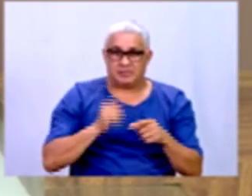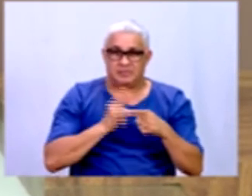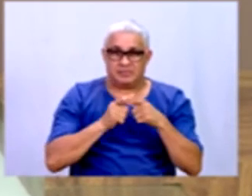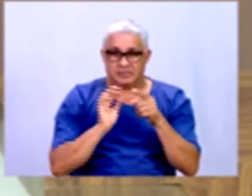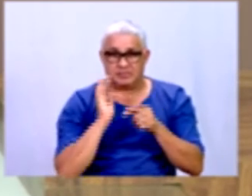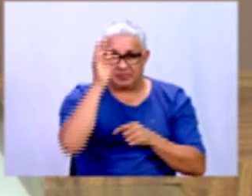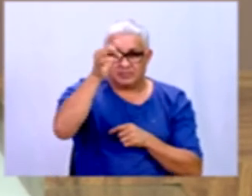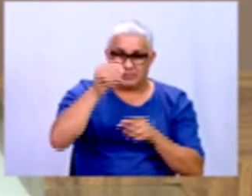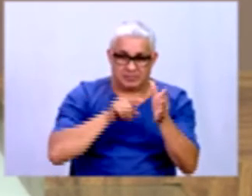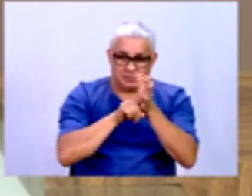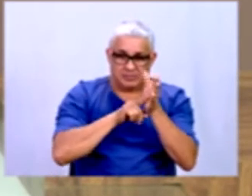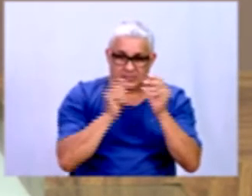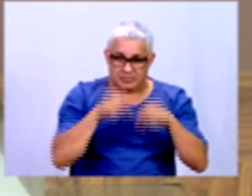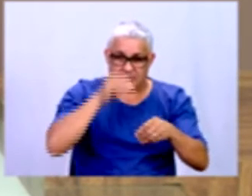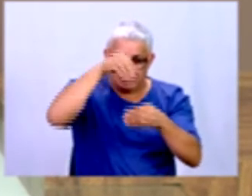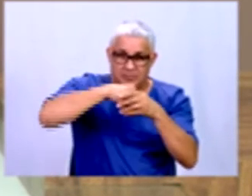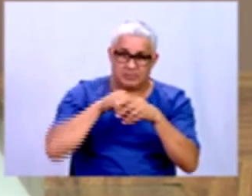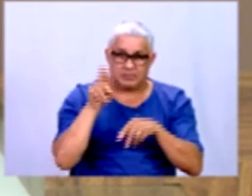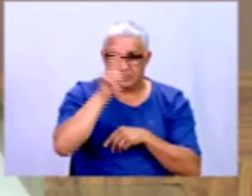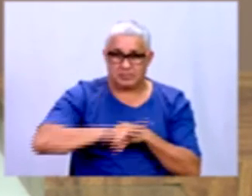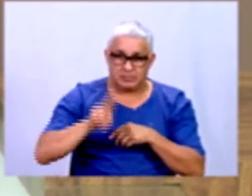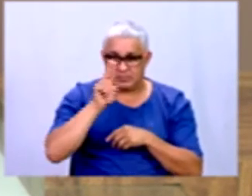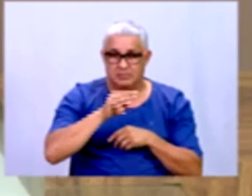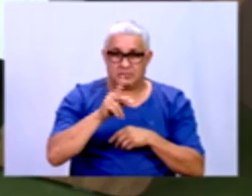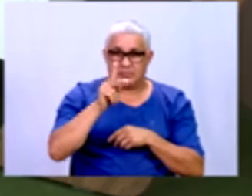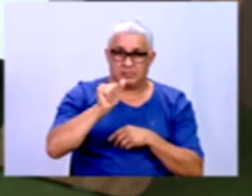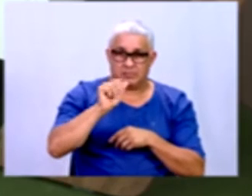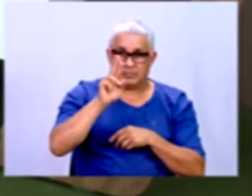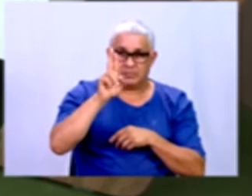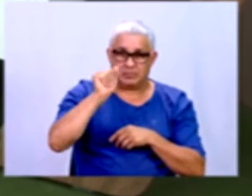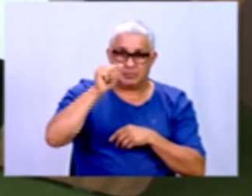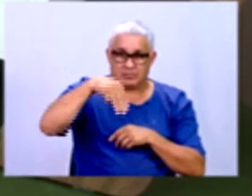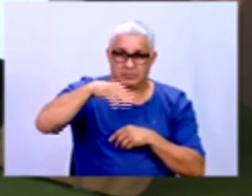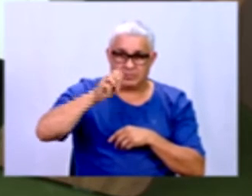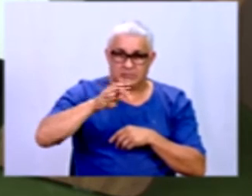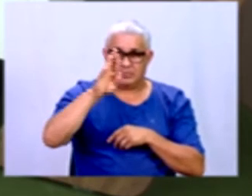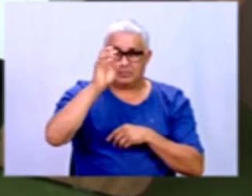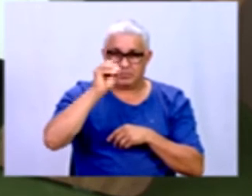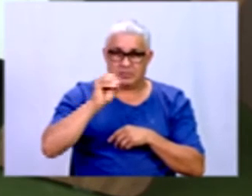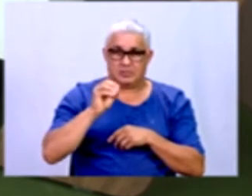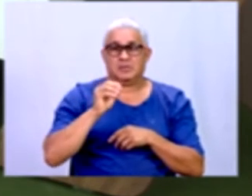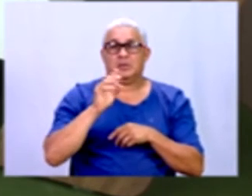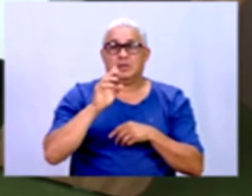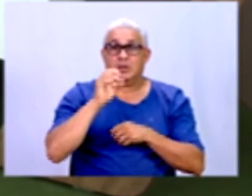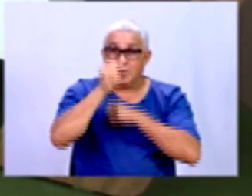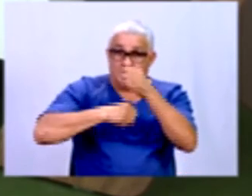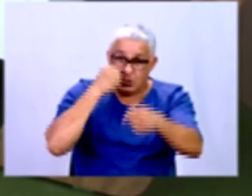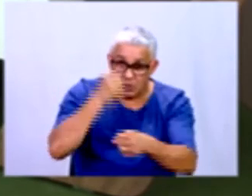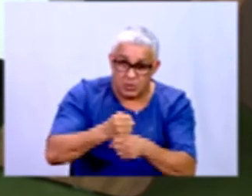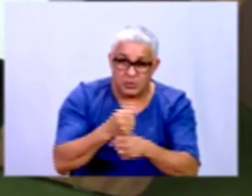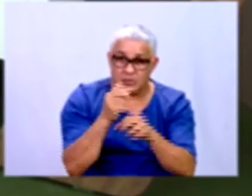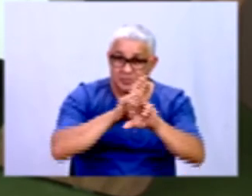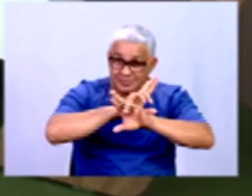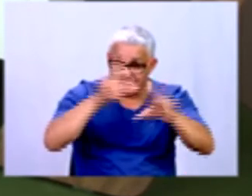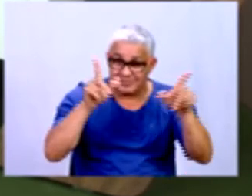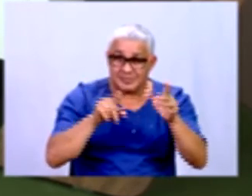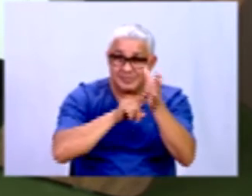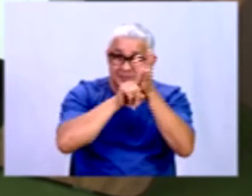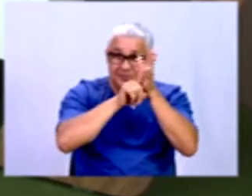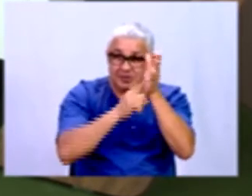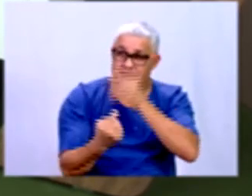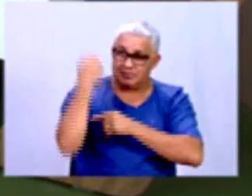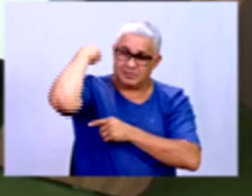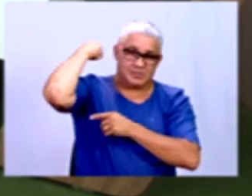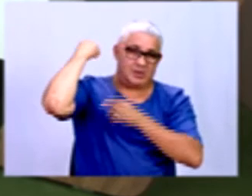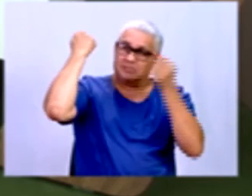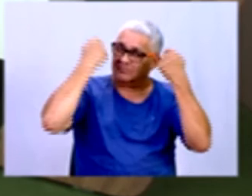elas sejam dentro do, utilizando-se os mesmos parâmetros. Lógico. Se eu faço uma pesquisa e o ano que vem eu vou utilizar um outro parâmetro para fazer a pesquisa, aquela pesquisa anterior já não vai servir